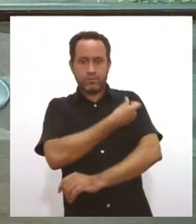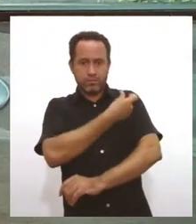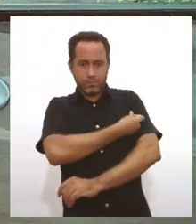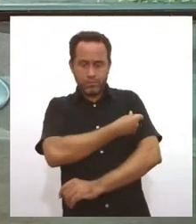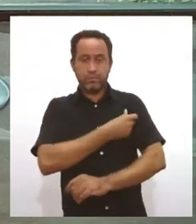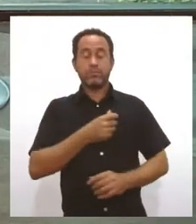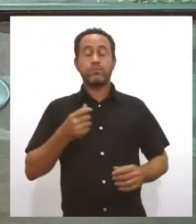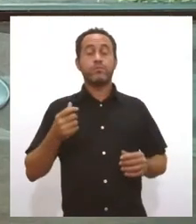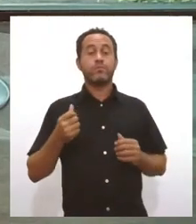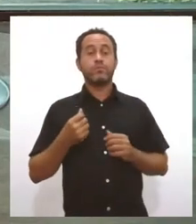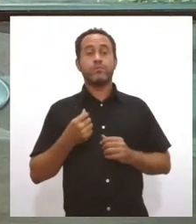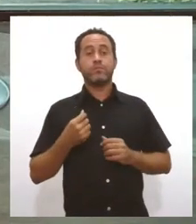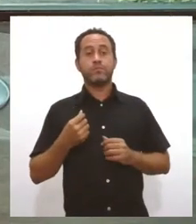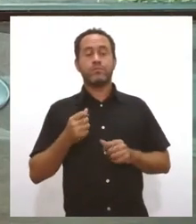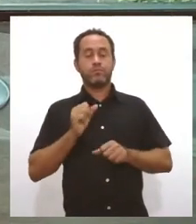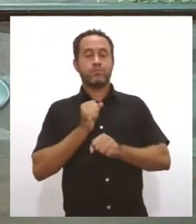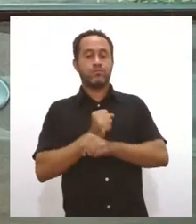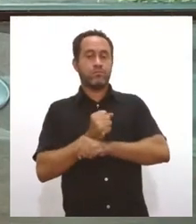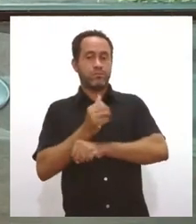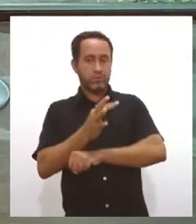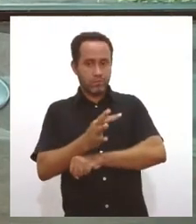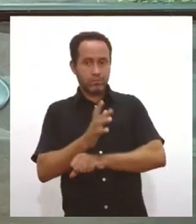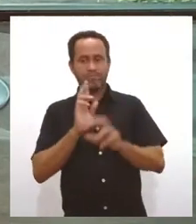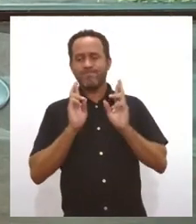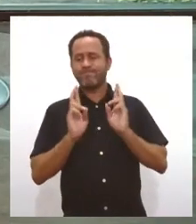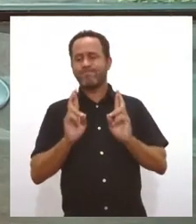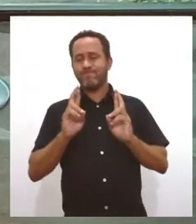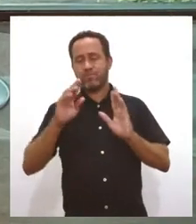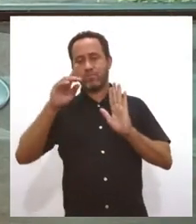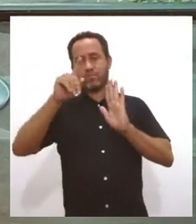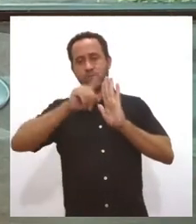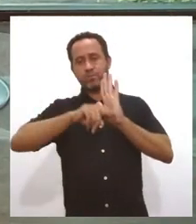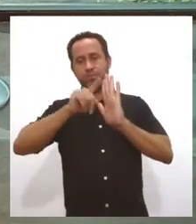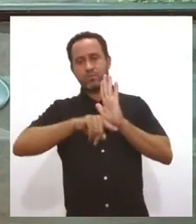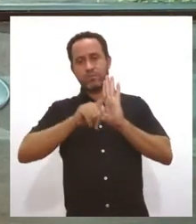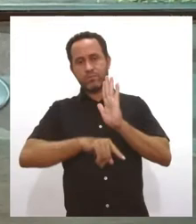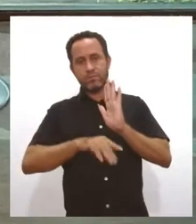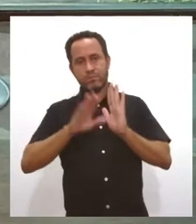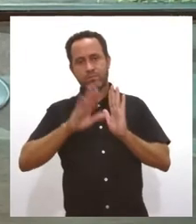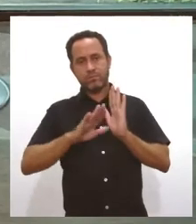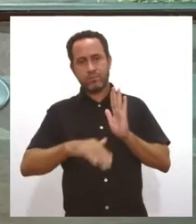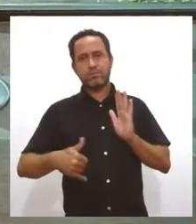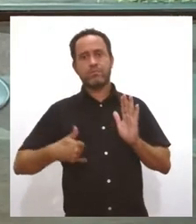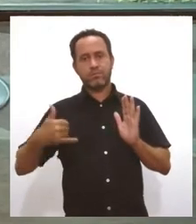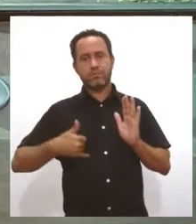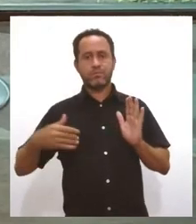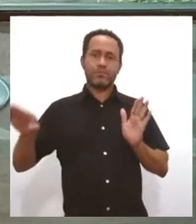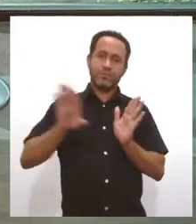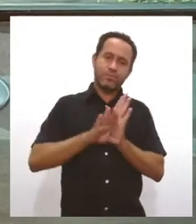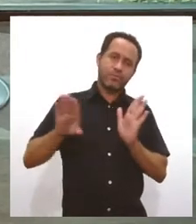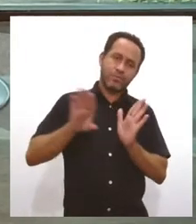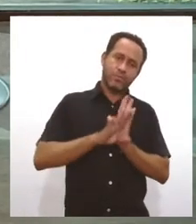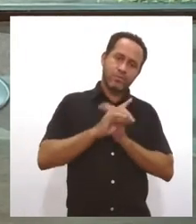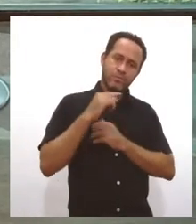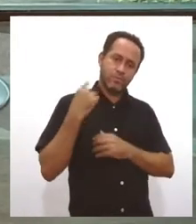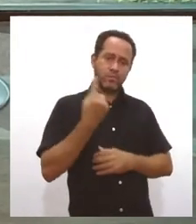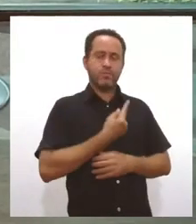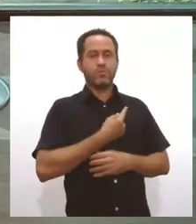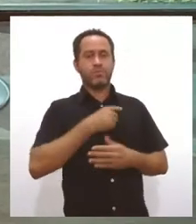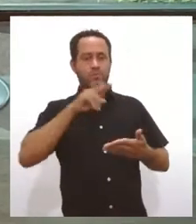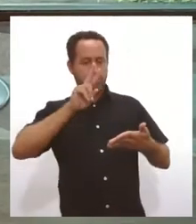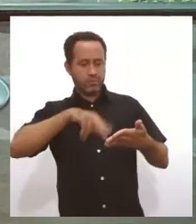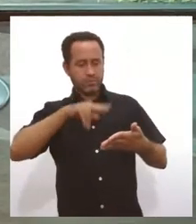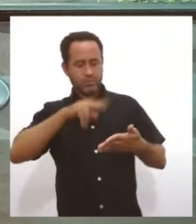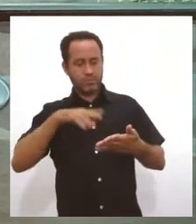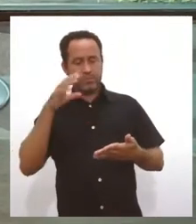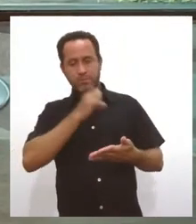fica na esperança de que vá abaixando aí o... E que chegue até nós. E que chegue. Vou dar uma lida aqui rápida na